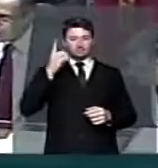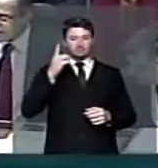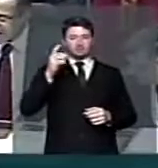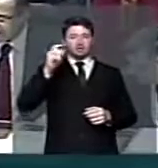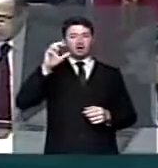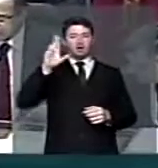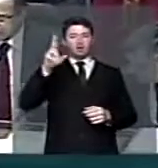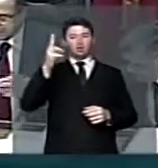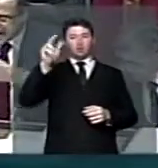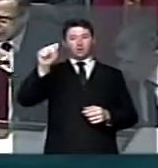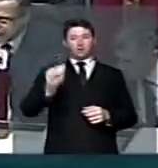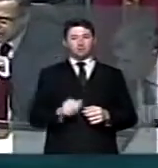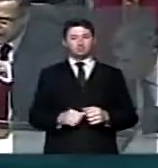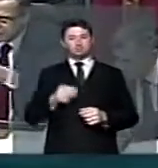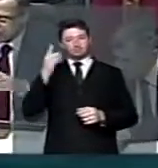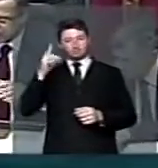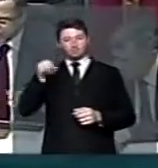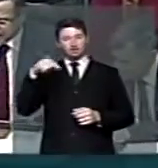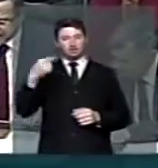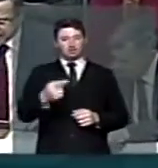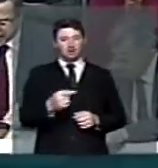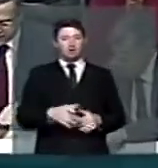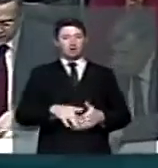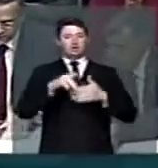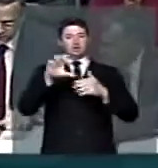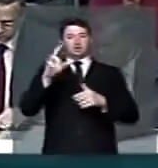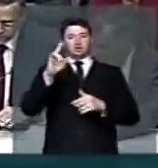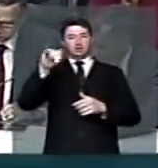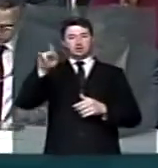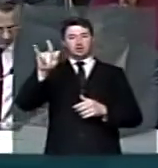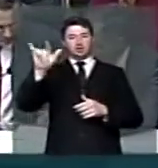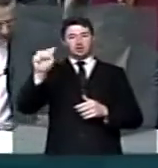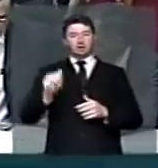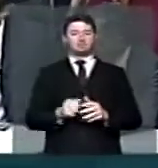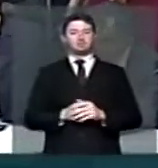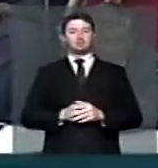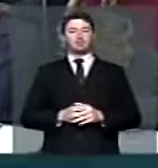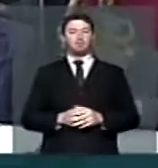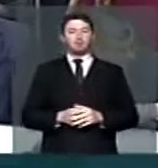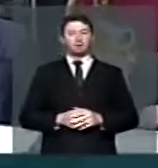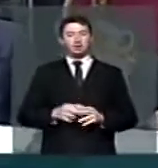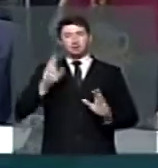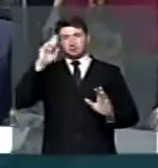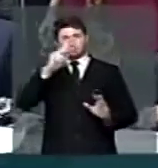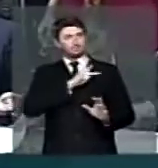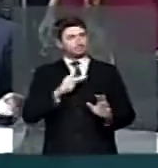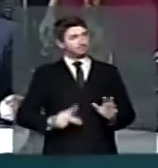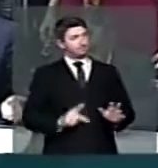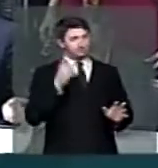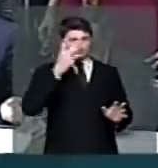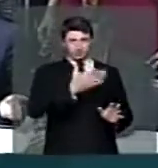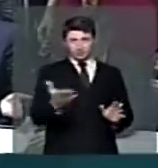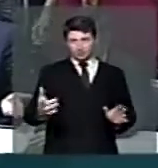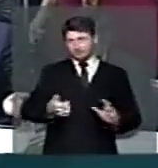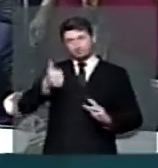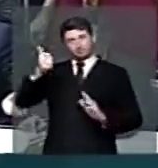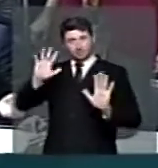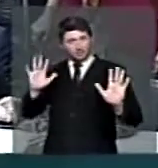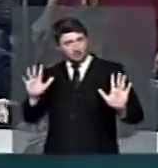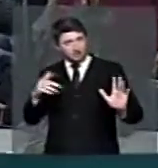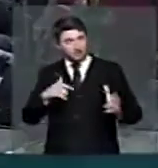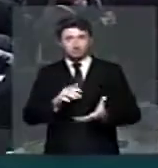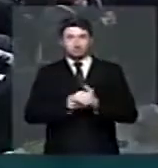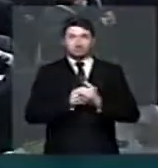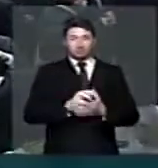Eduardo Cunha que havia solicitado e depois o Lula Quinali. Senhor presidente, senhoras e senhores deputados, em primeiro lugar, senhor presidente, queria